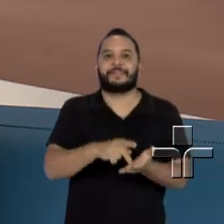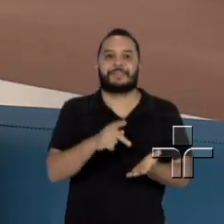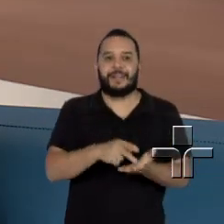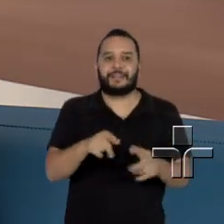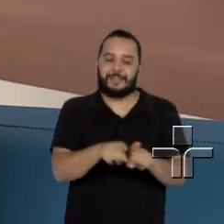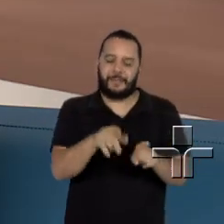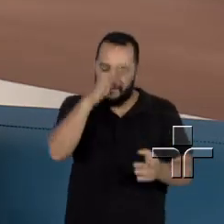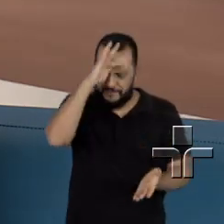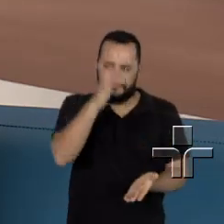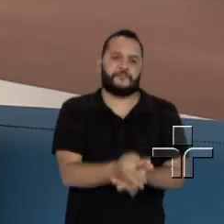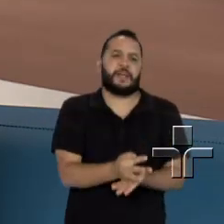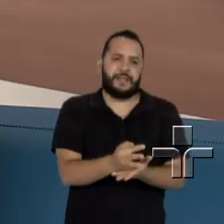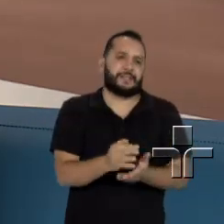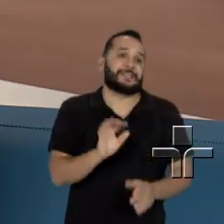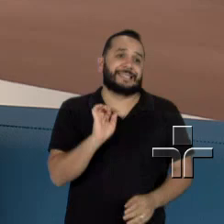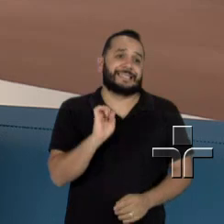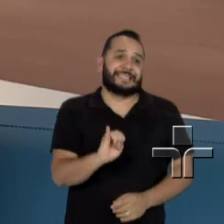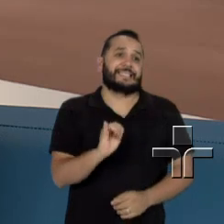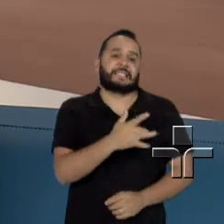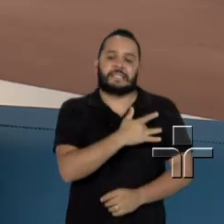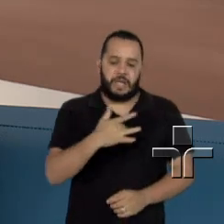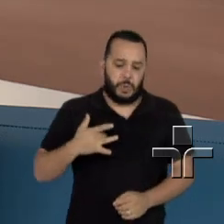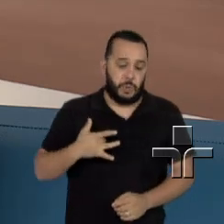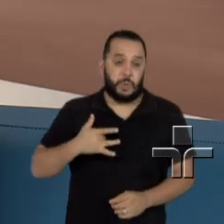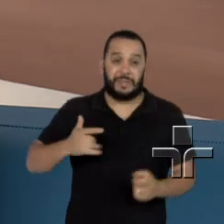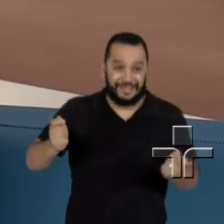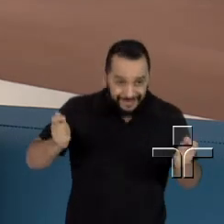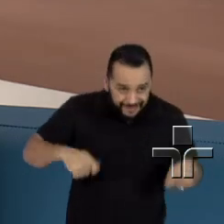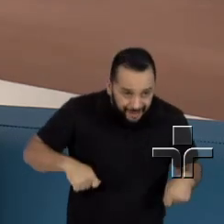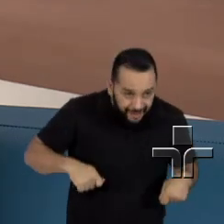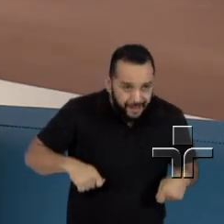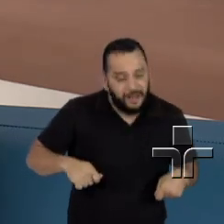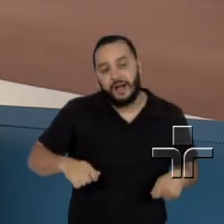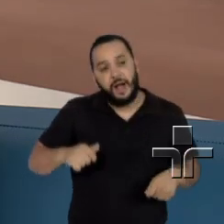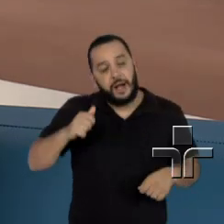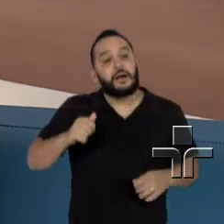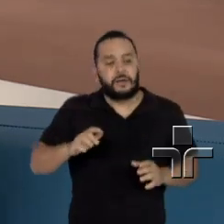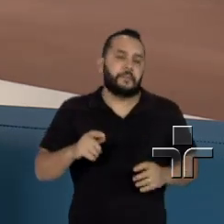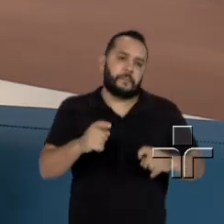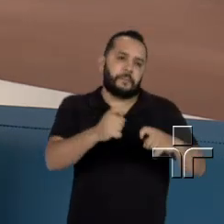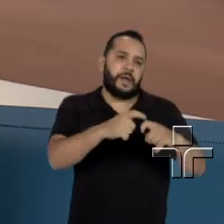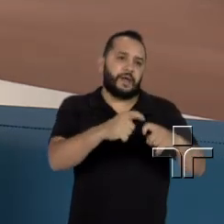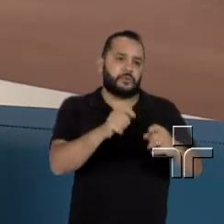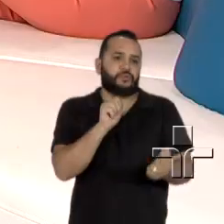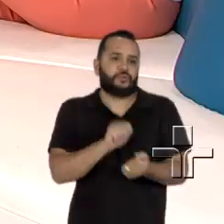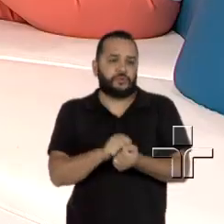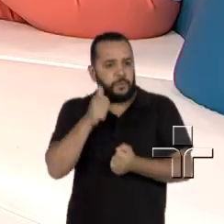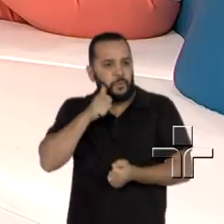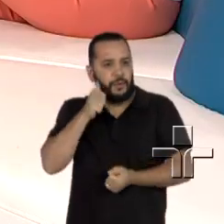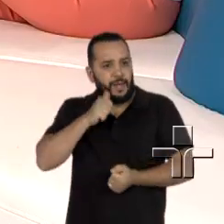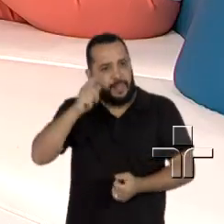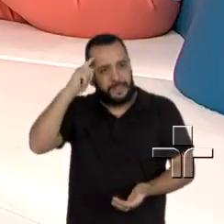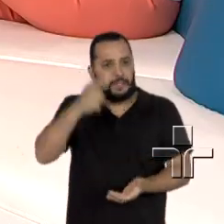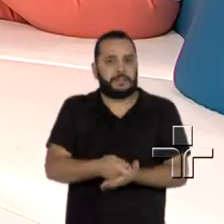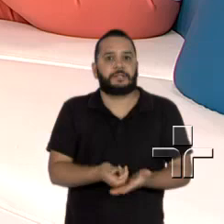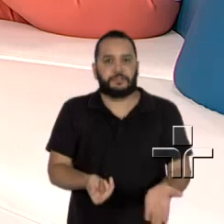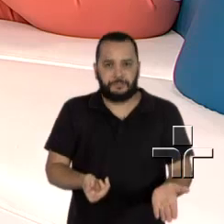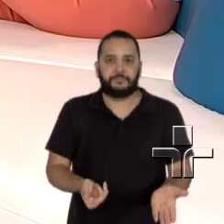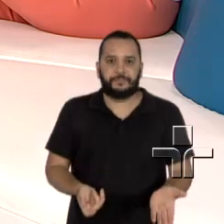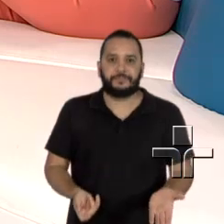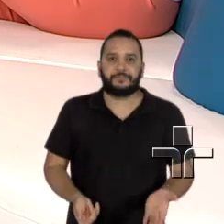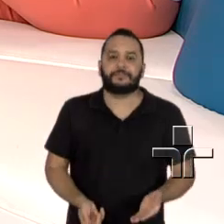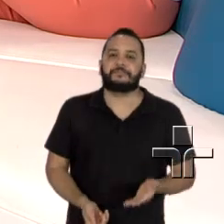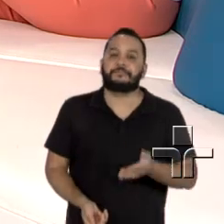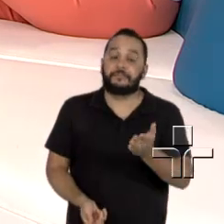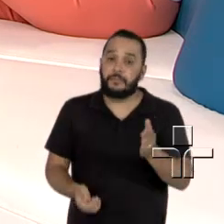fé. E se a saúde da mulher permite, quem decide é o médico com a mulher. Até ia perguntar isso, doutora,